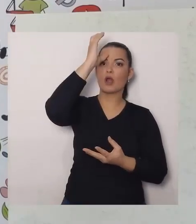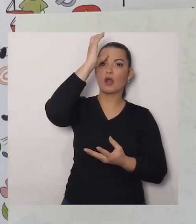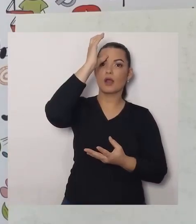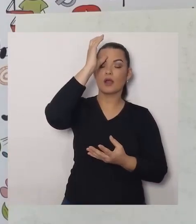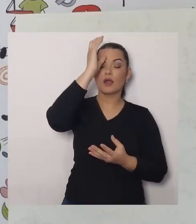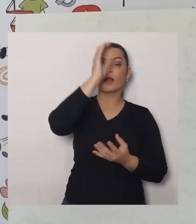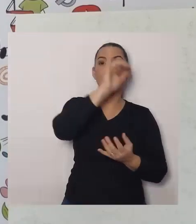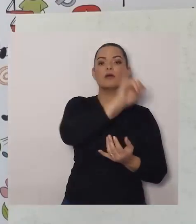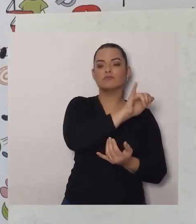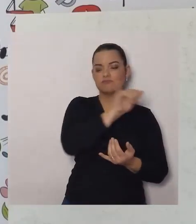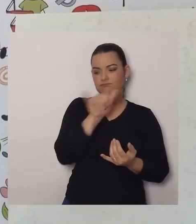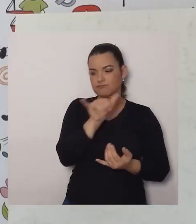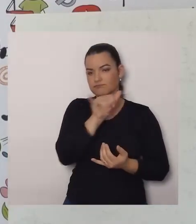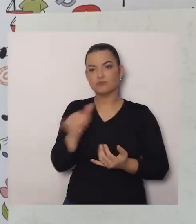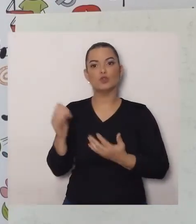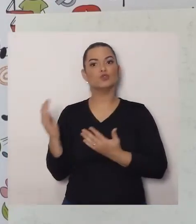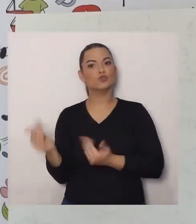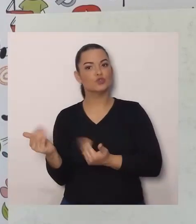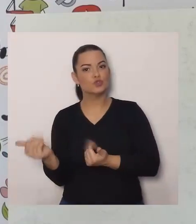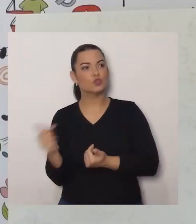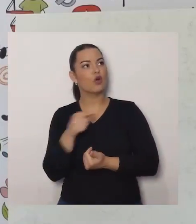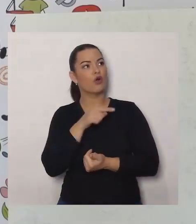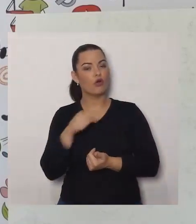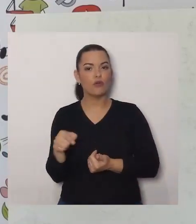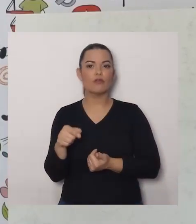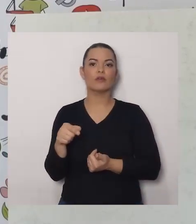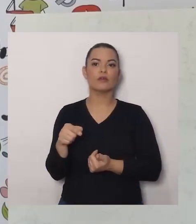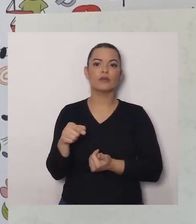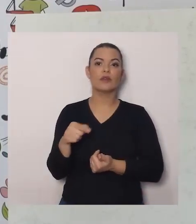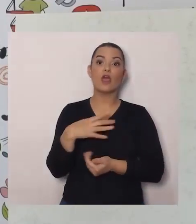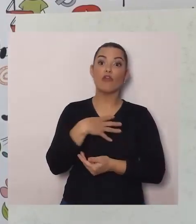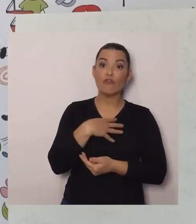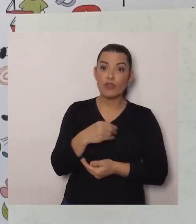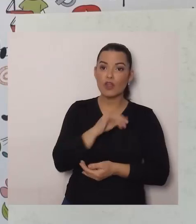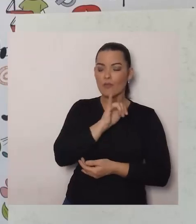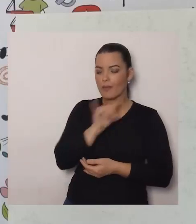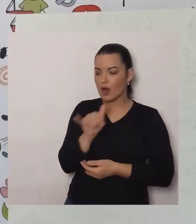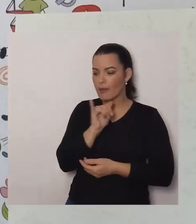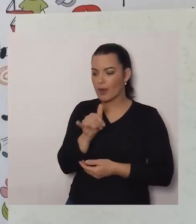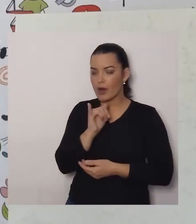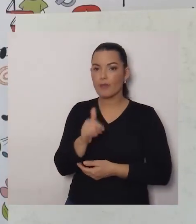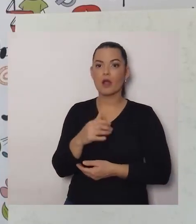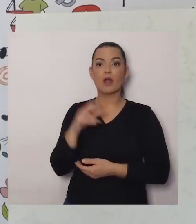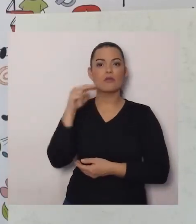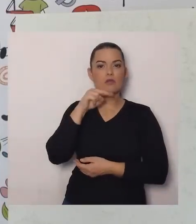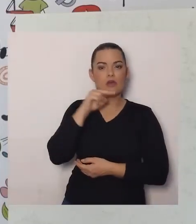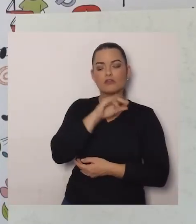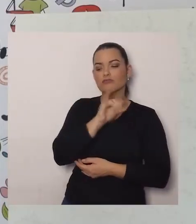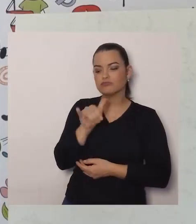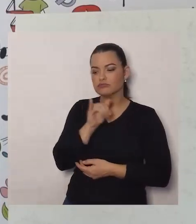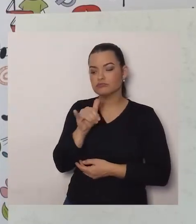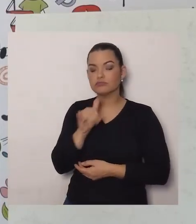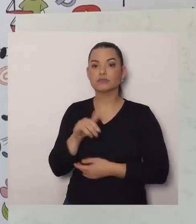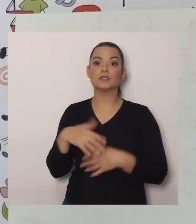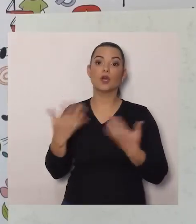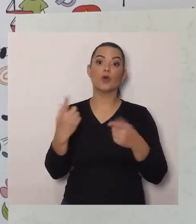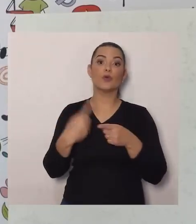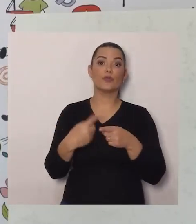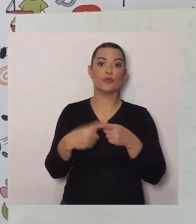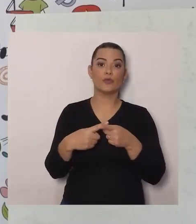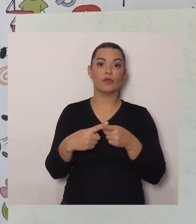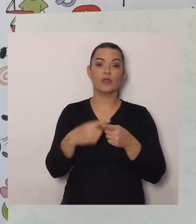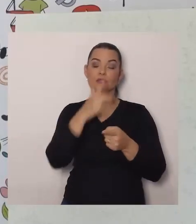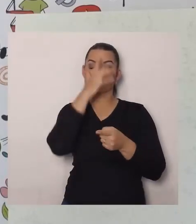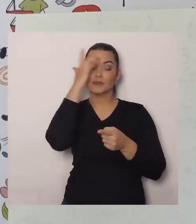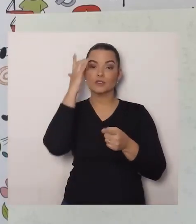Ele era passado, De geração, Para geração, Então era pela observação, Da natureza,